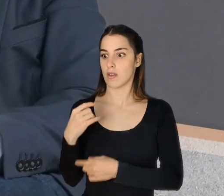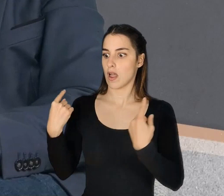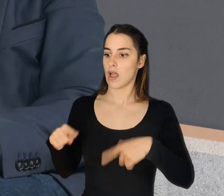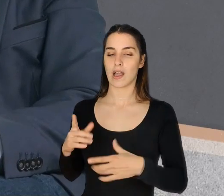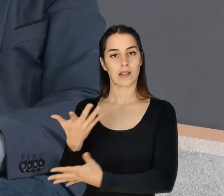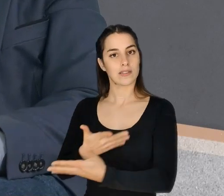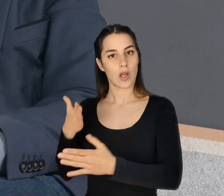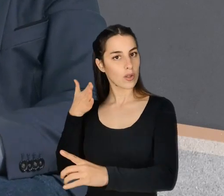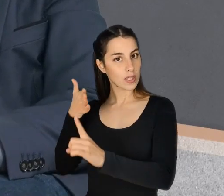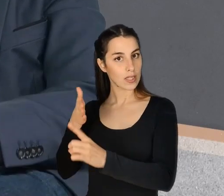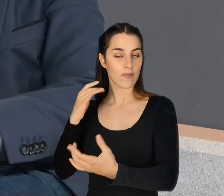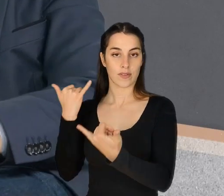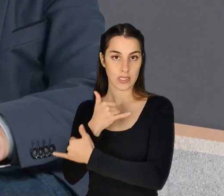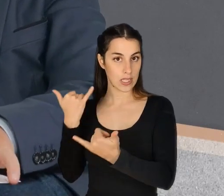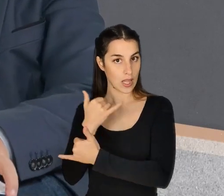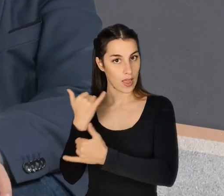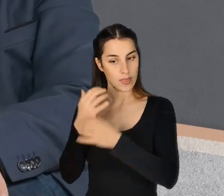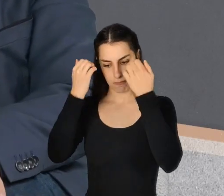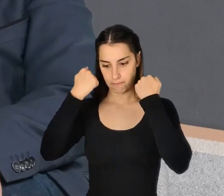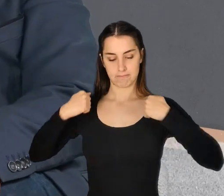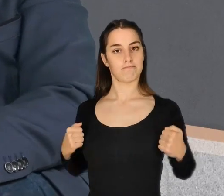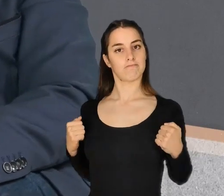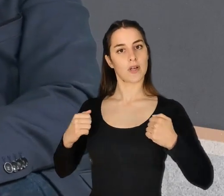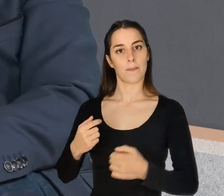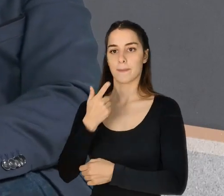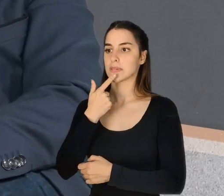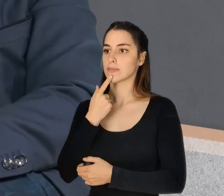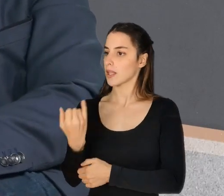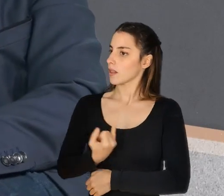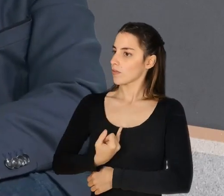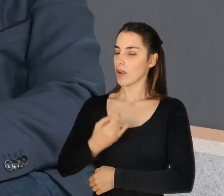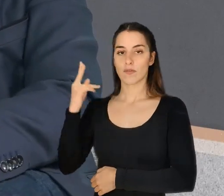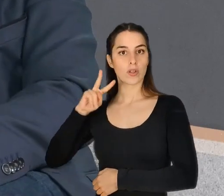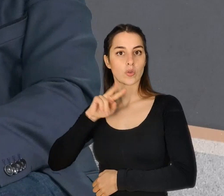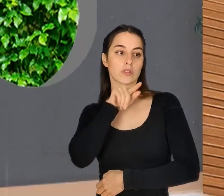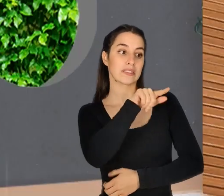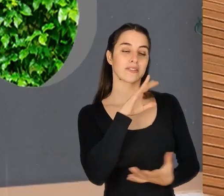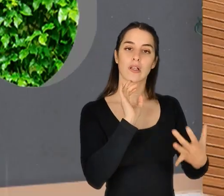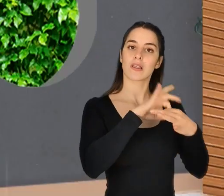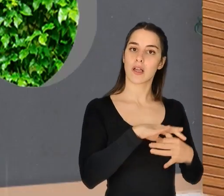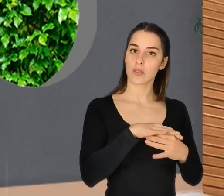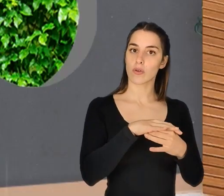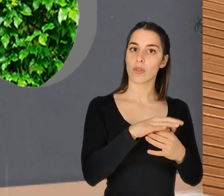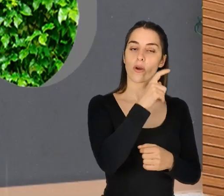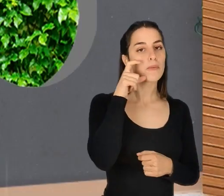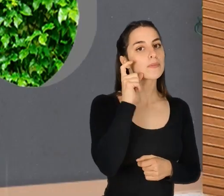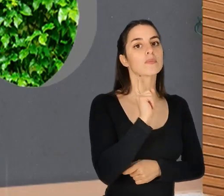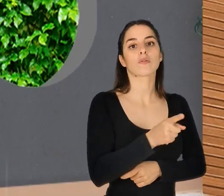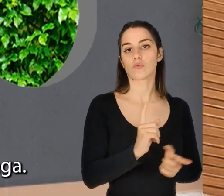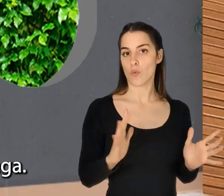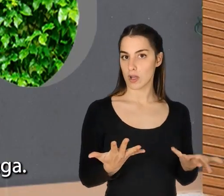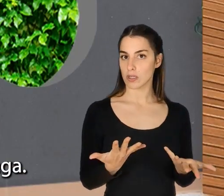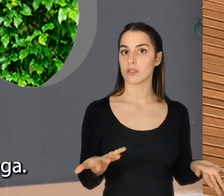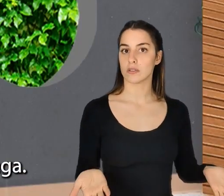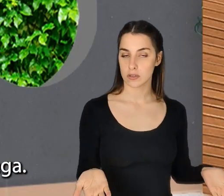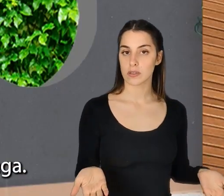Há realmente essa relação direta da felicidade, o vestir a camisola, o identificar-se com os valores? Porque isso tem a ver com o teu compromisso, não